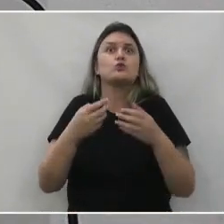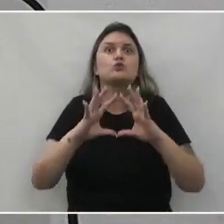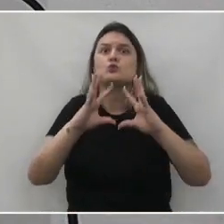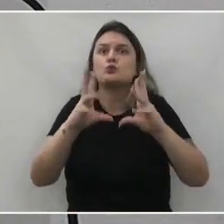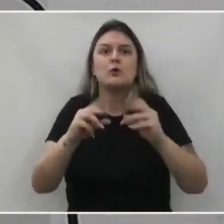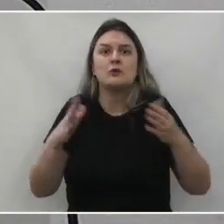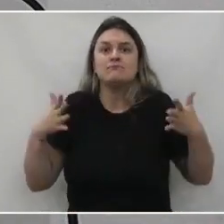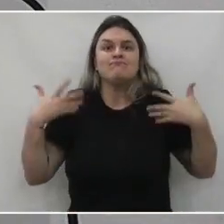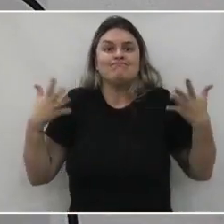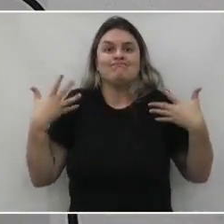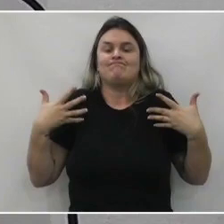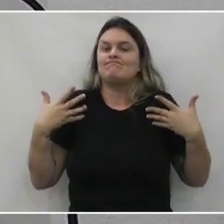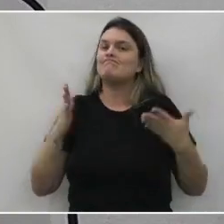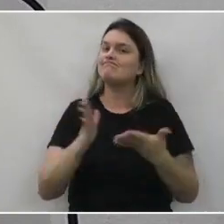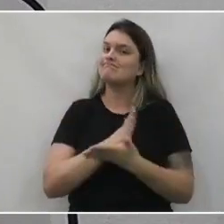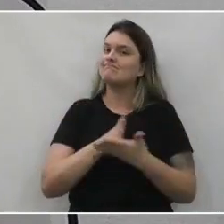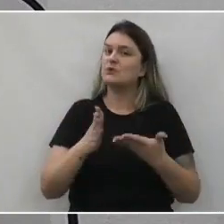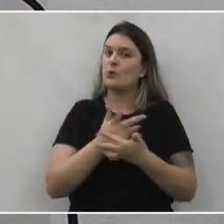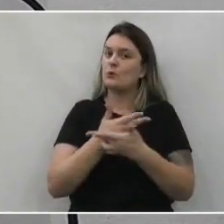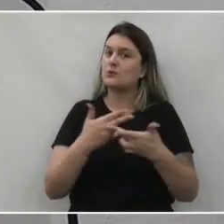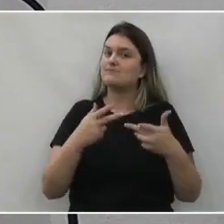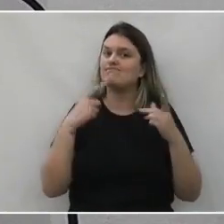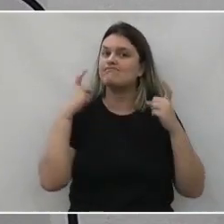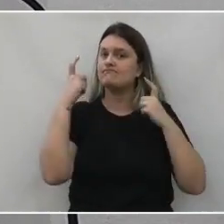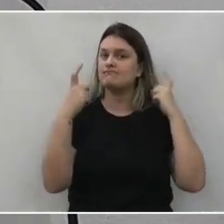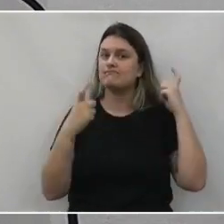Algumas coisas nos preocupam, senhoras e senhores.